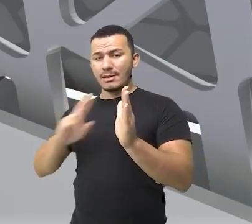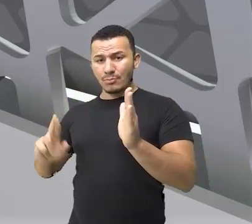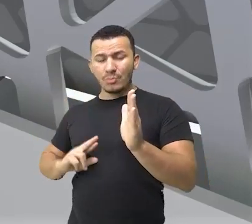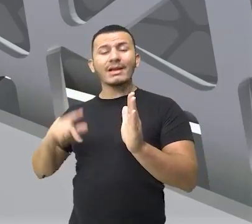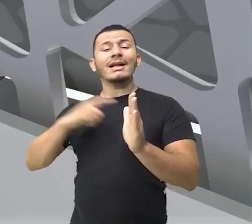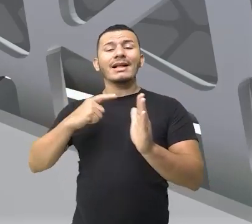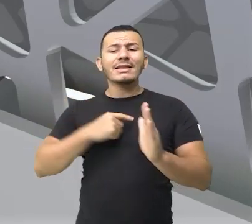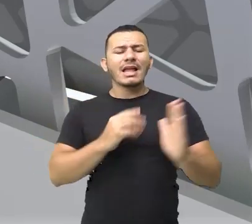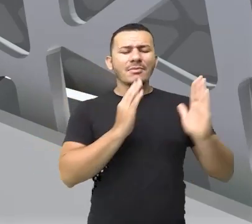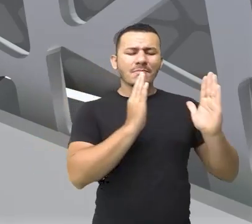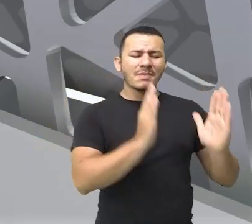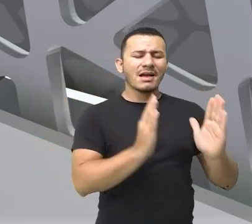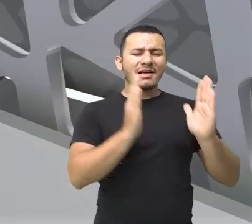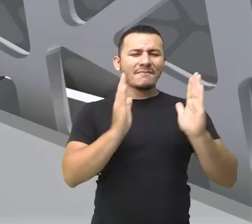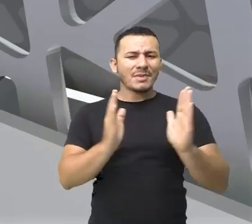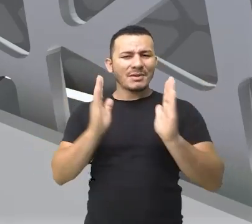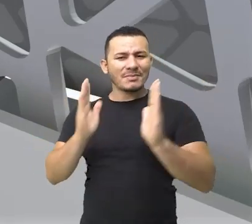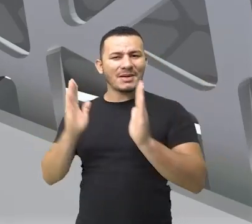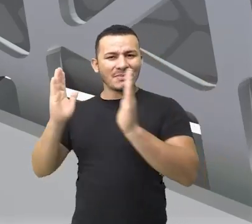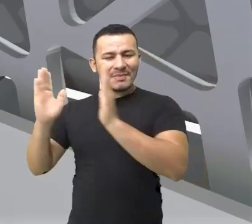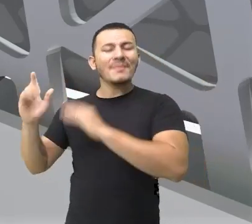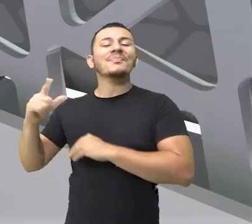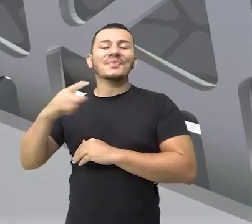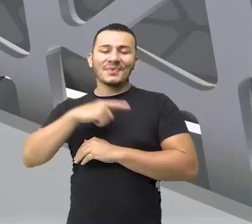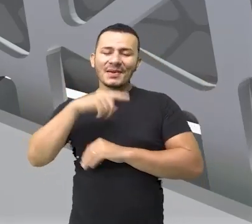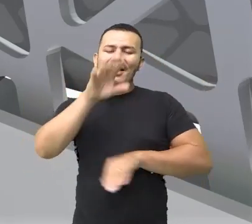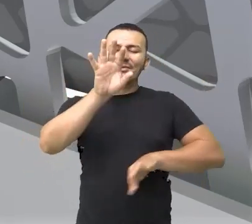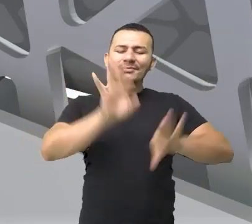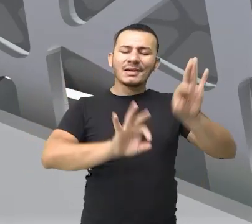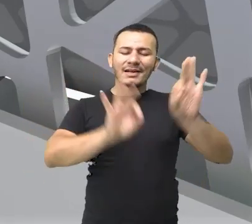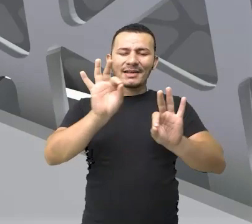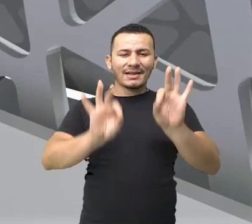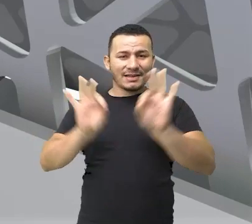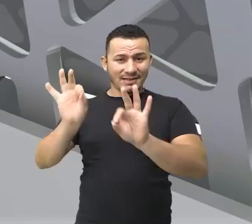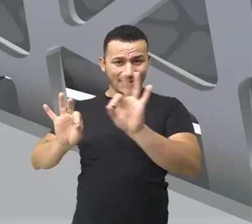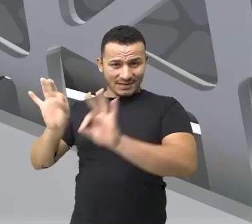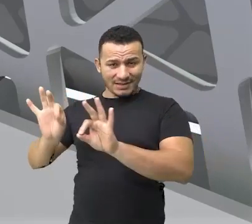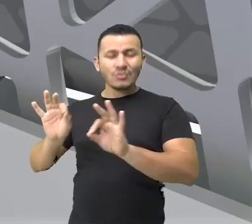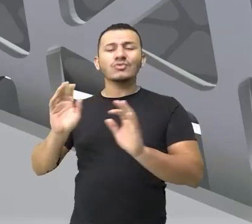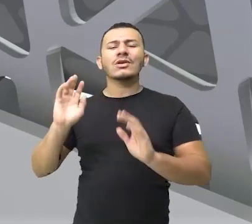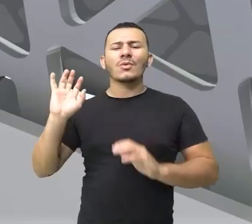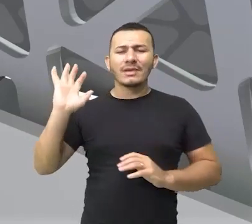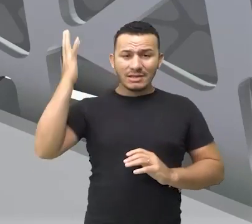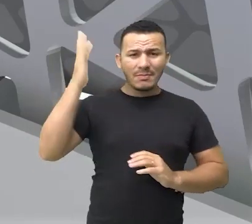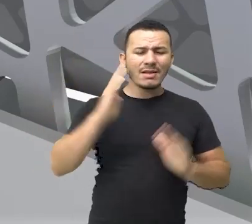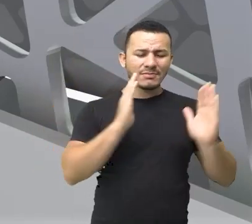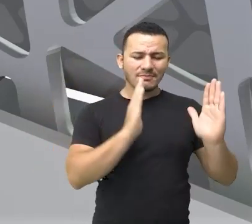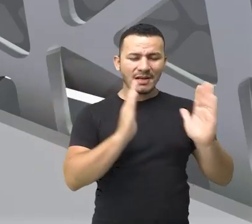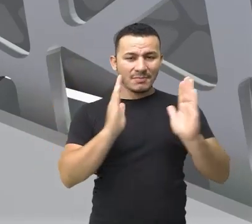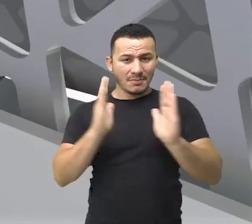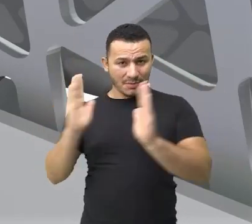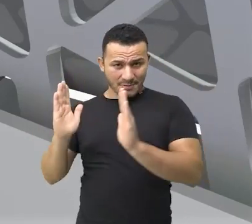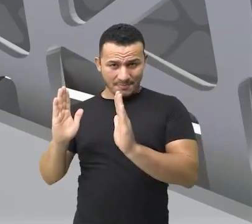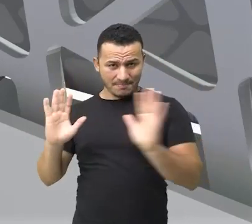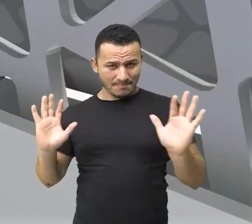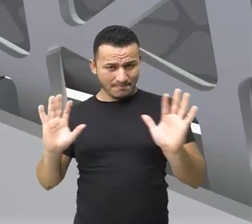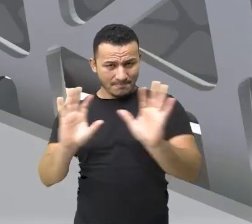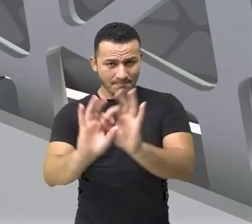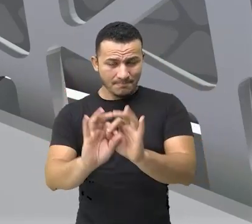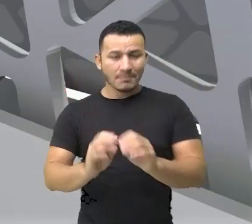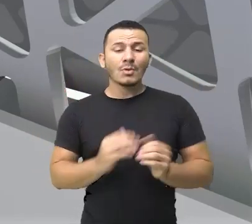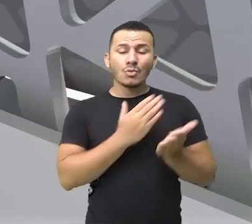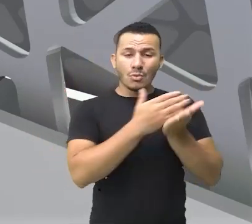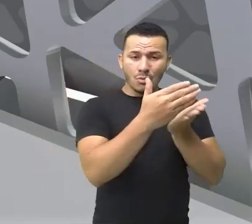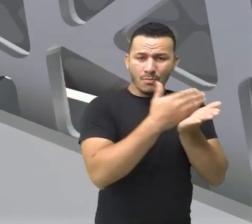que ele faz todo um percurso seguindo uma ordem cronológica dos fatos, dos acontecimentos da nossa história. Desde